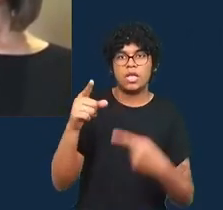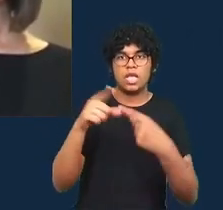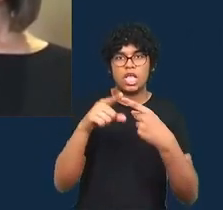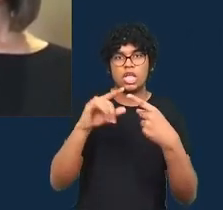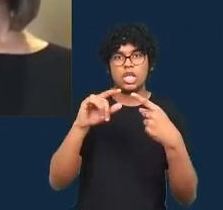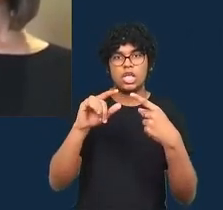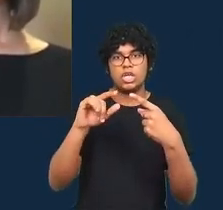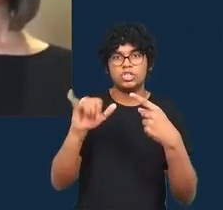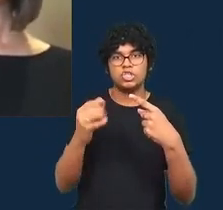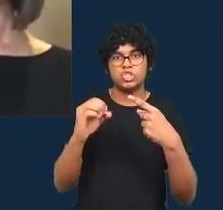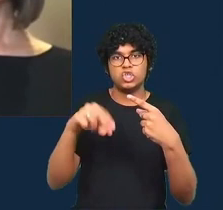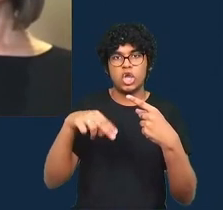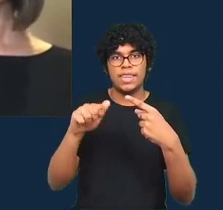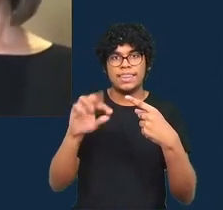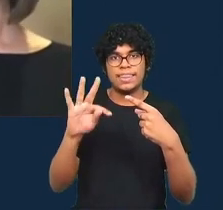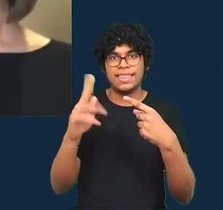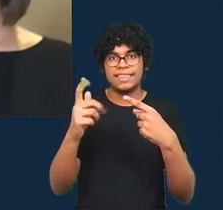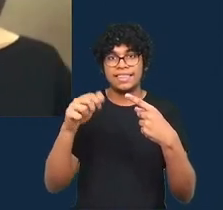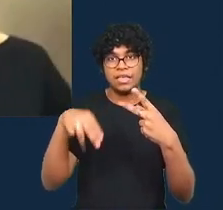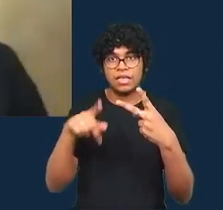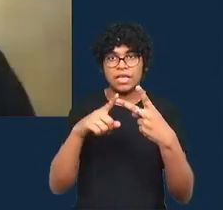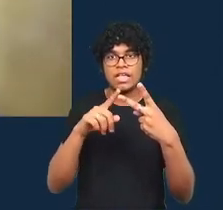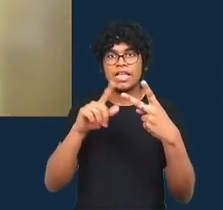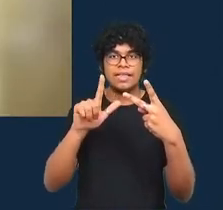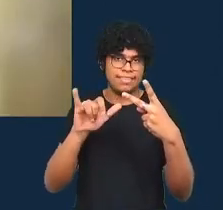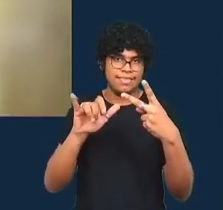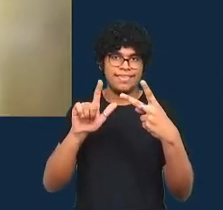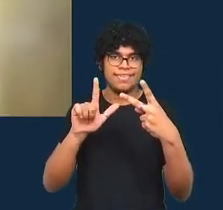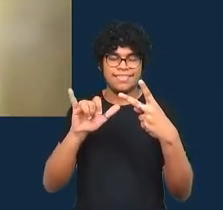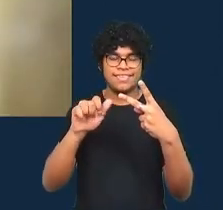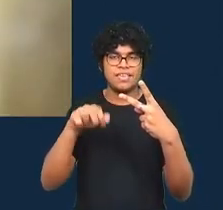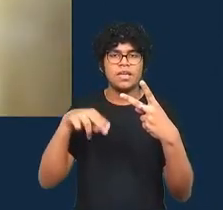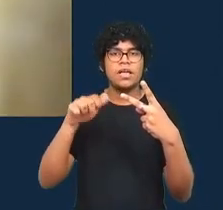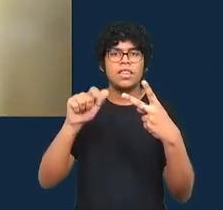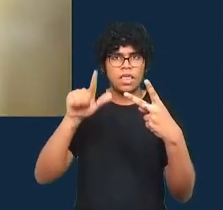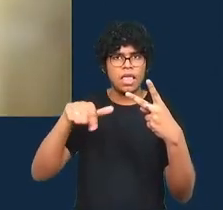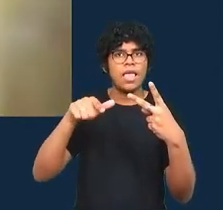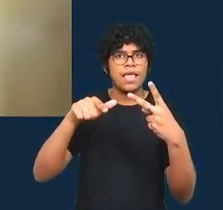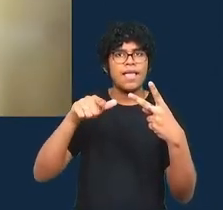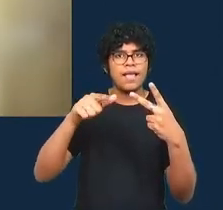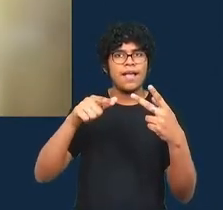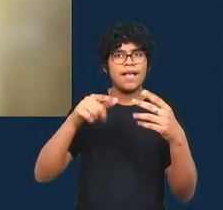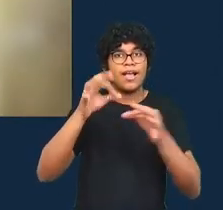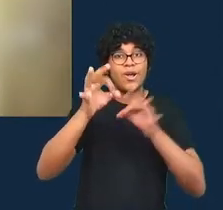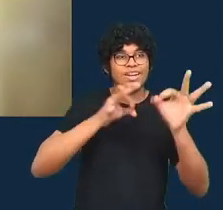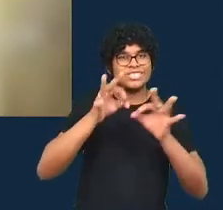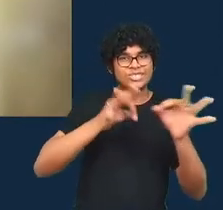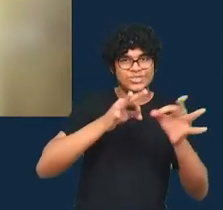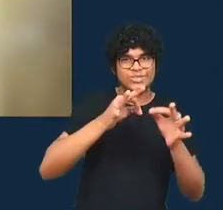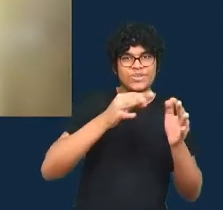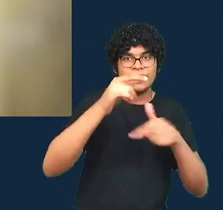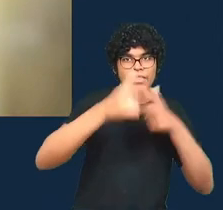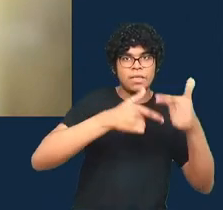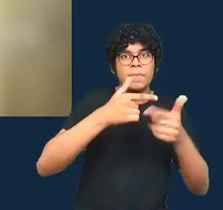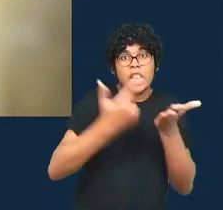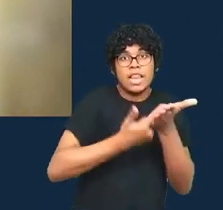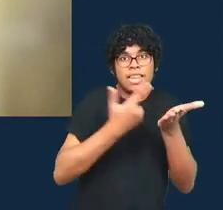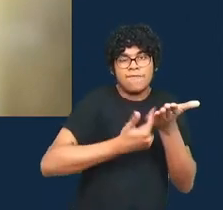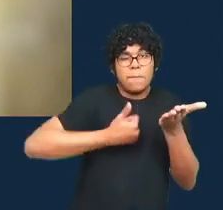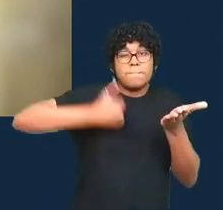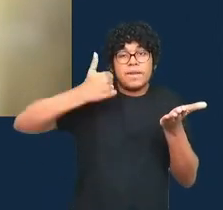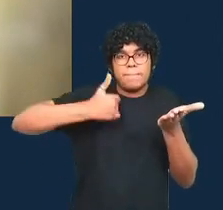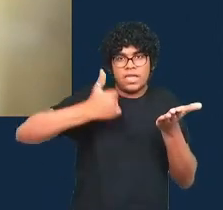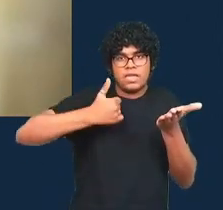também editaram a primeira edição do livro Manual do Jornalismo de Dados publicado uma década